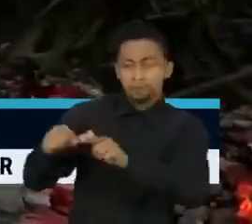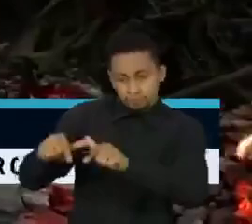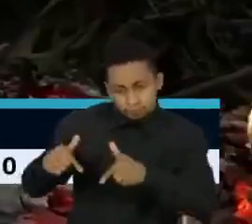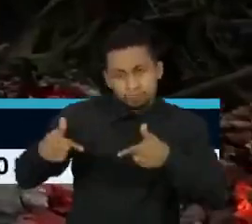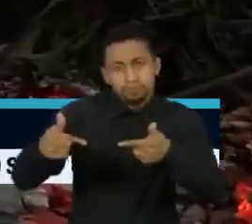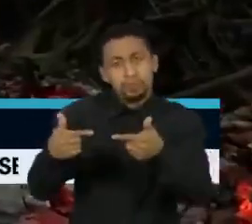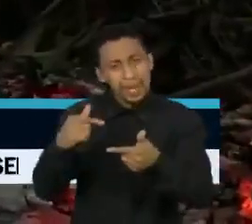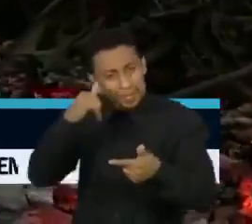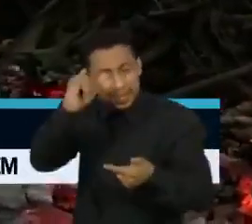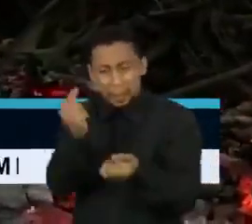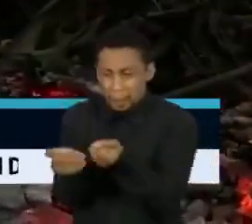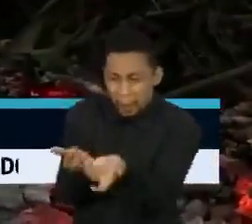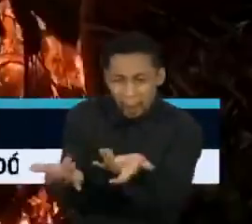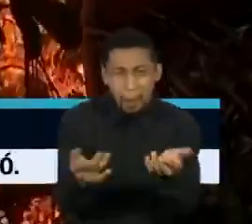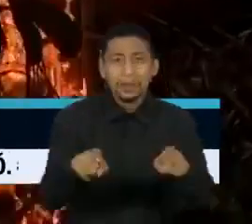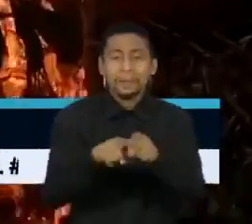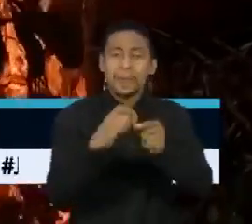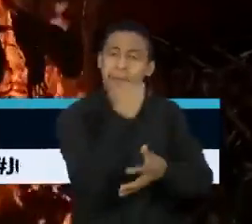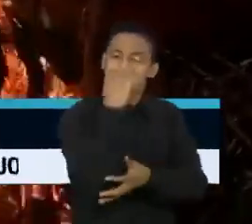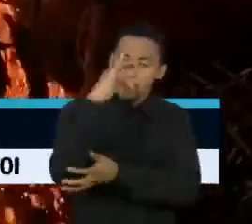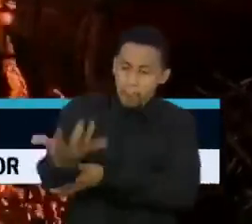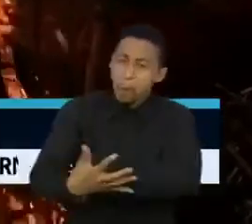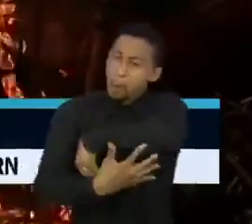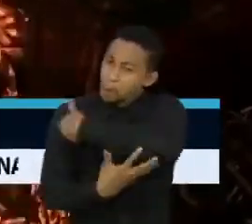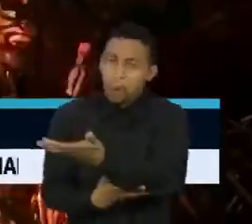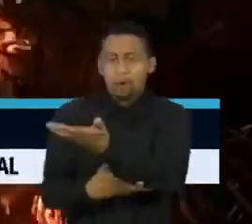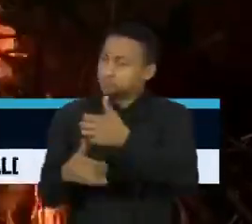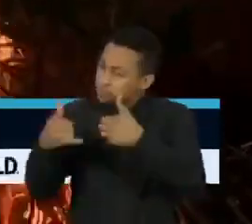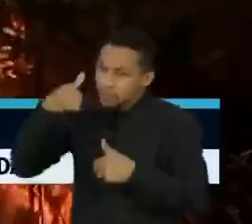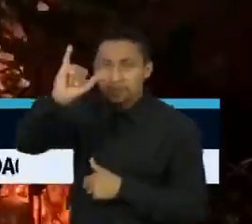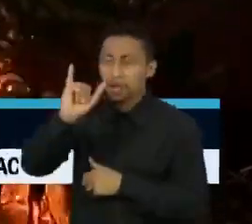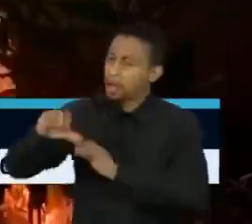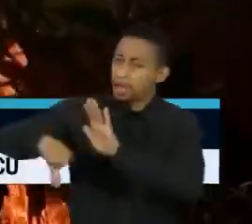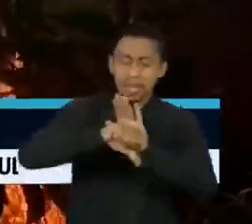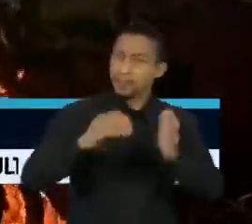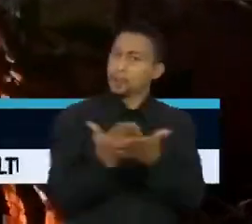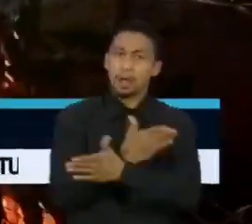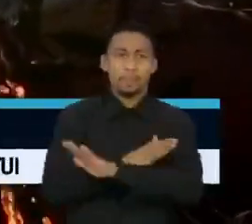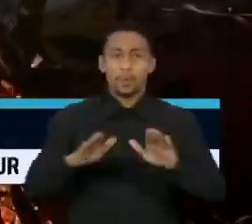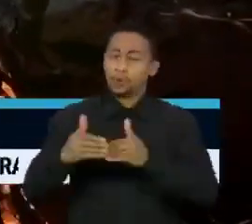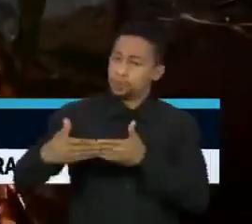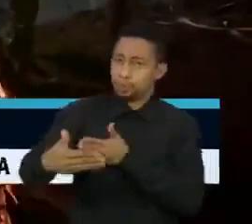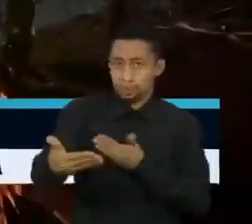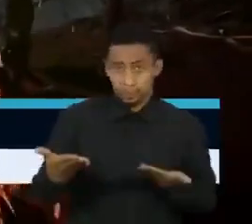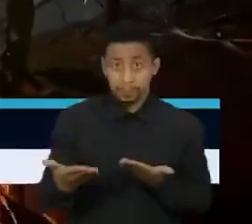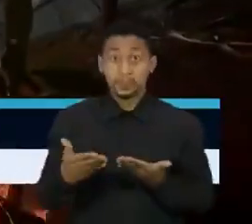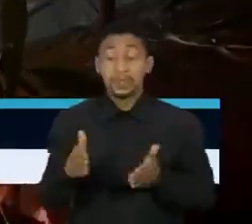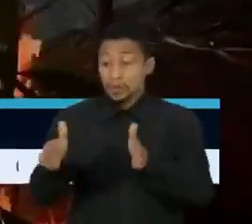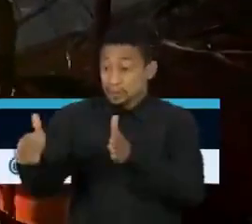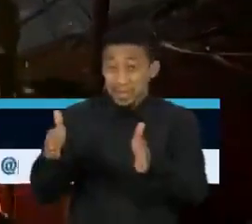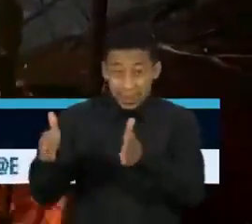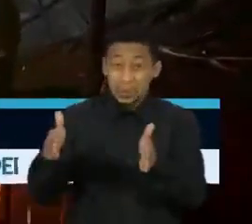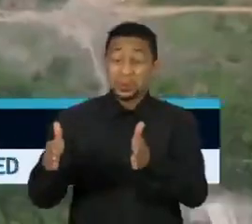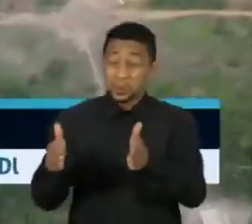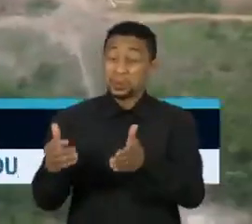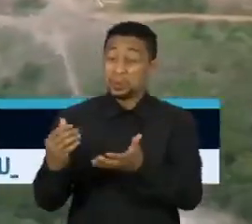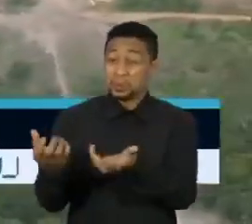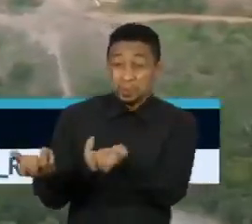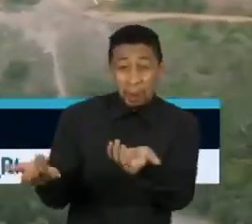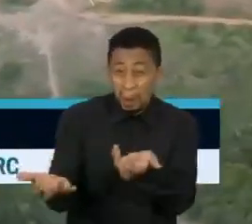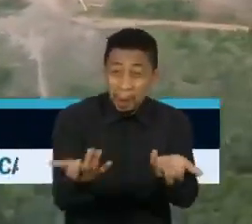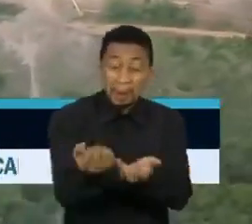queimadas e desmatamentos ilegais nos próximos meses, período em que esses tipos de crimes crescem na região.